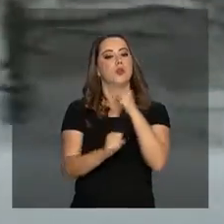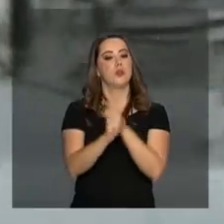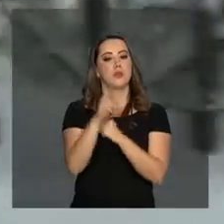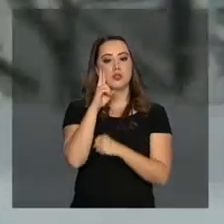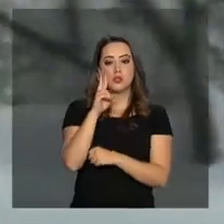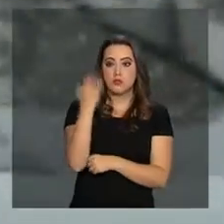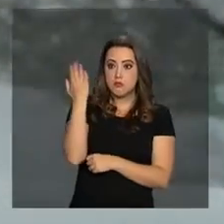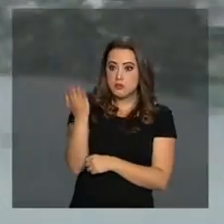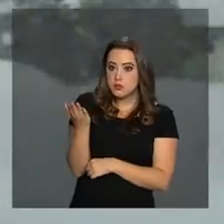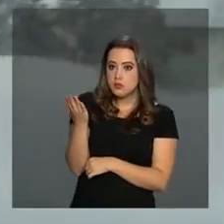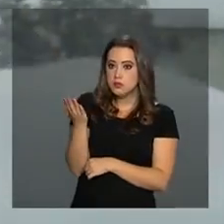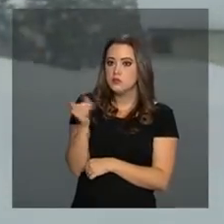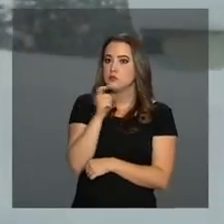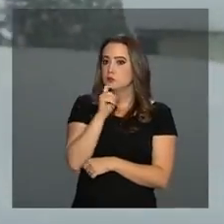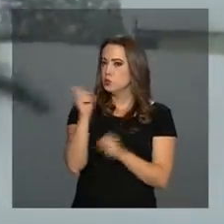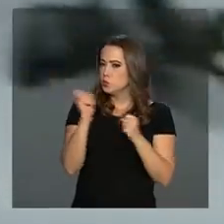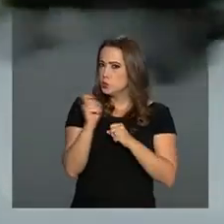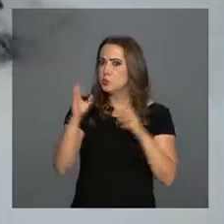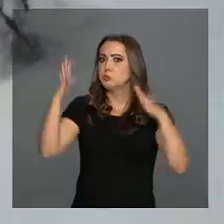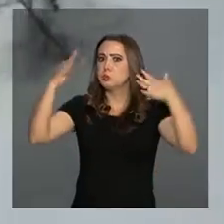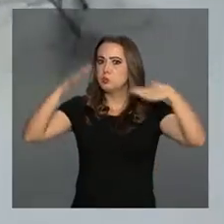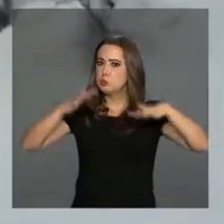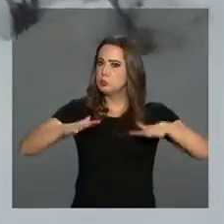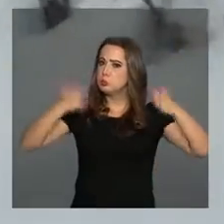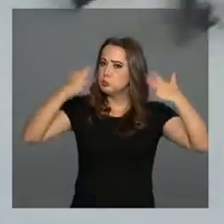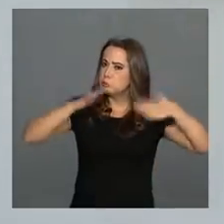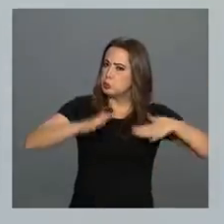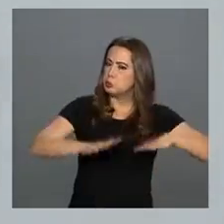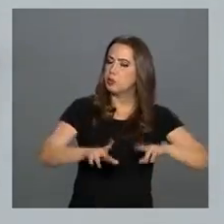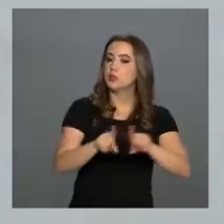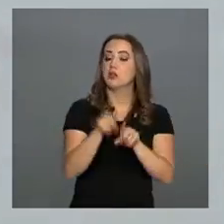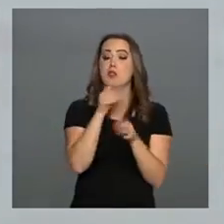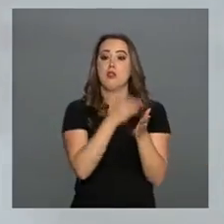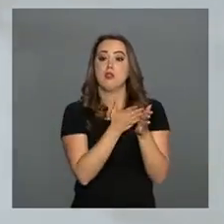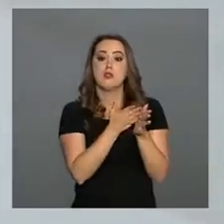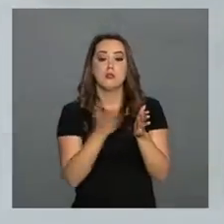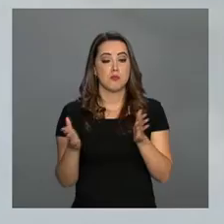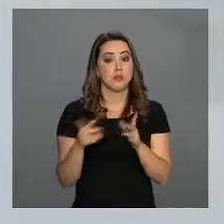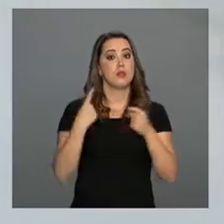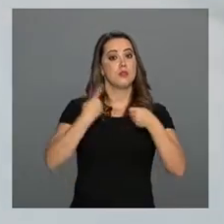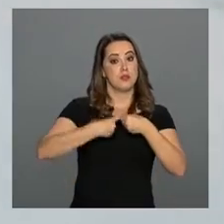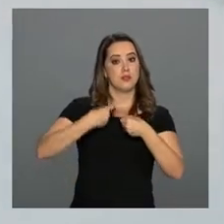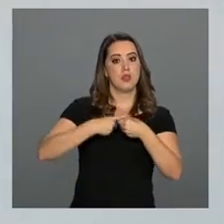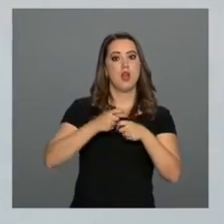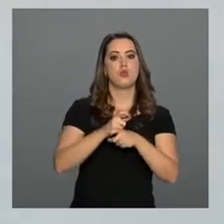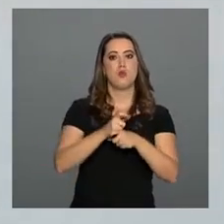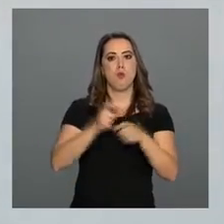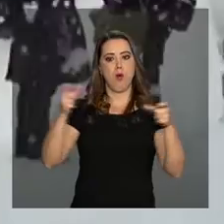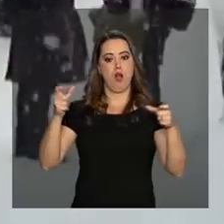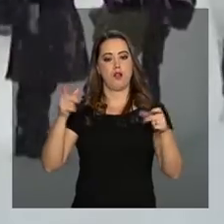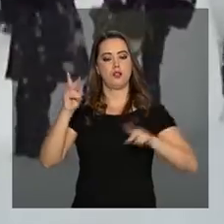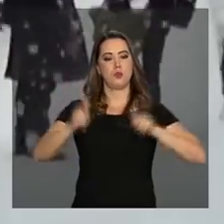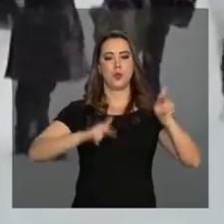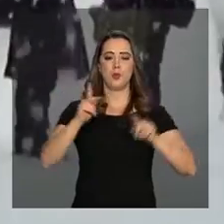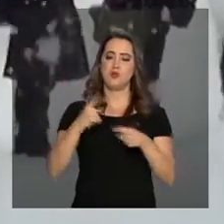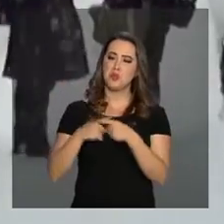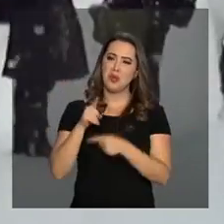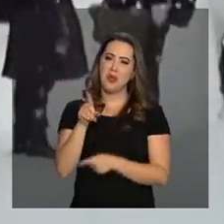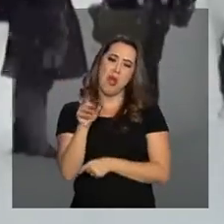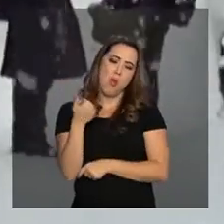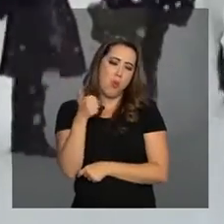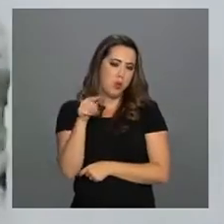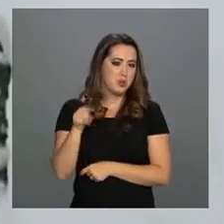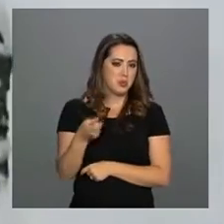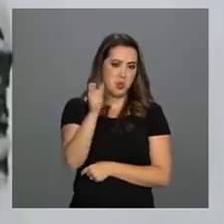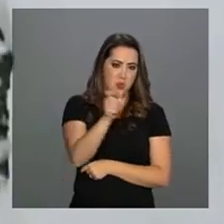grande lá em Davos. E nesse período também, a cidade acaba crescendo de população, são 11 mil habitantes,